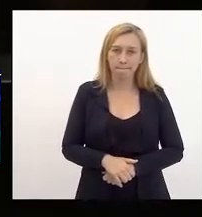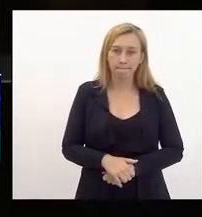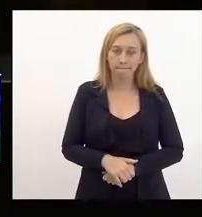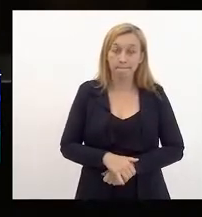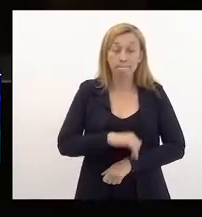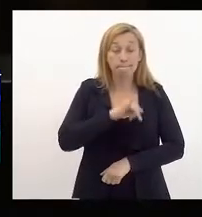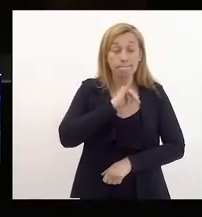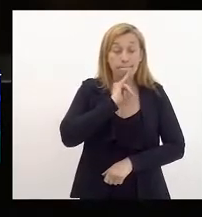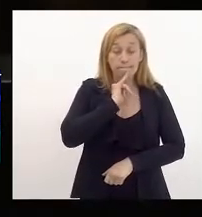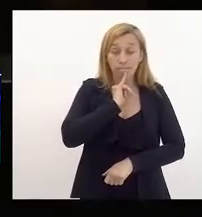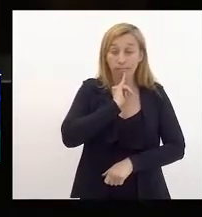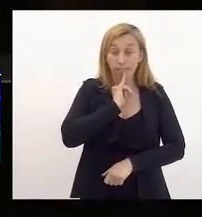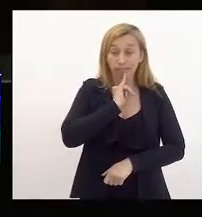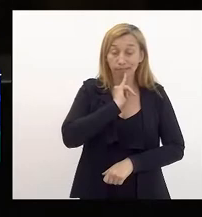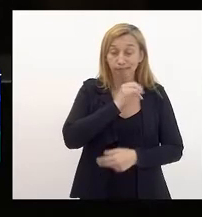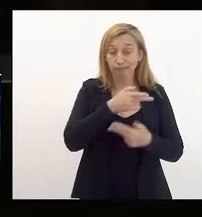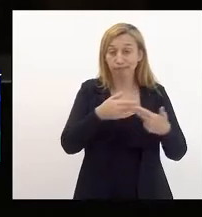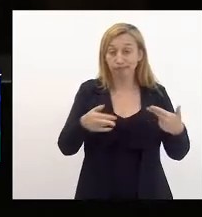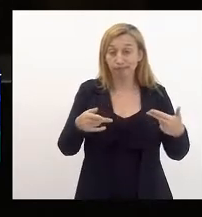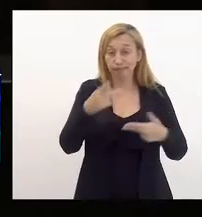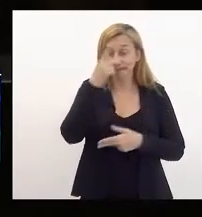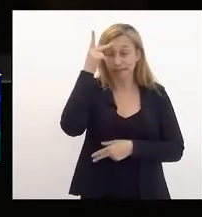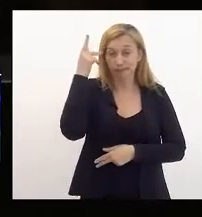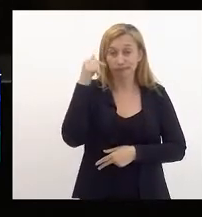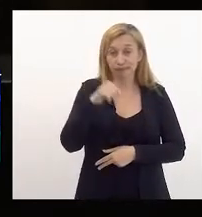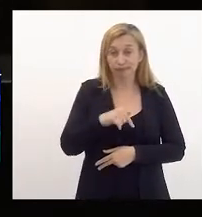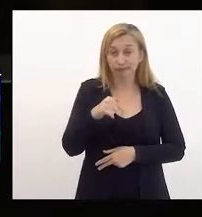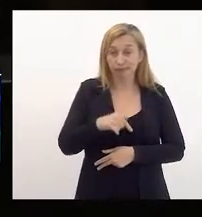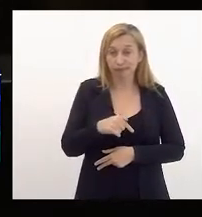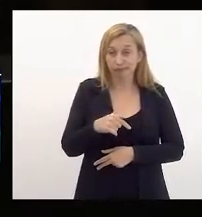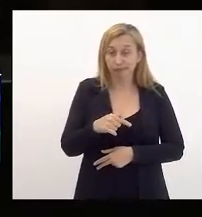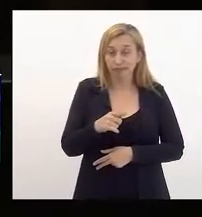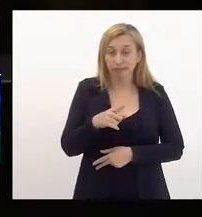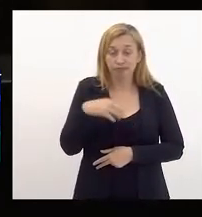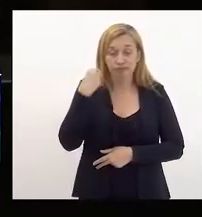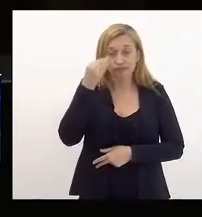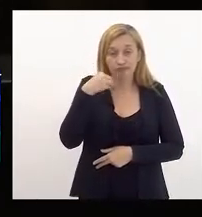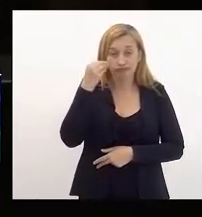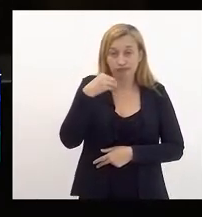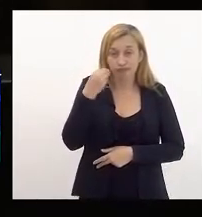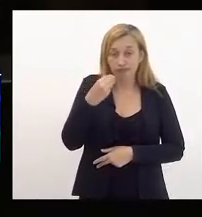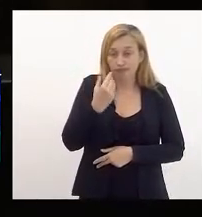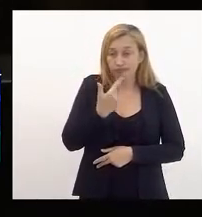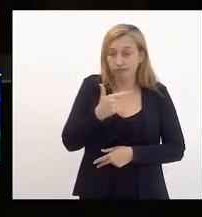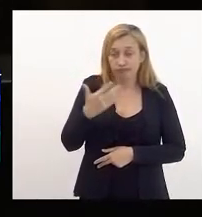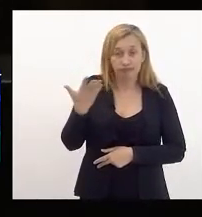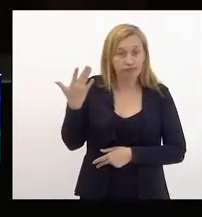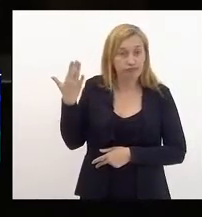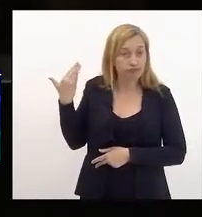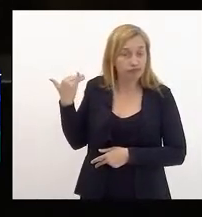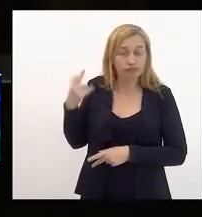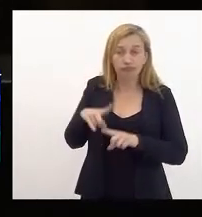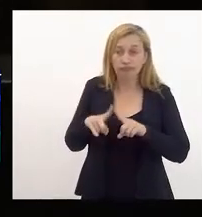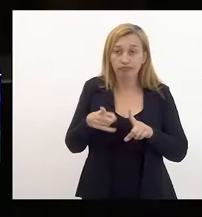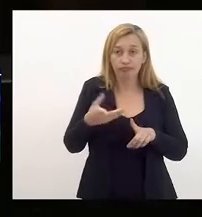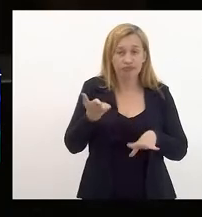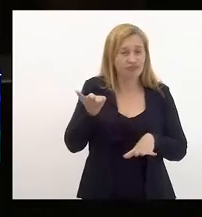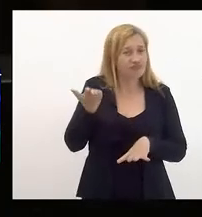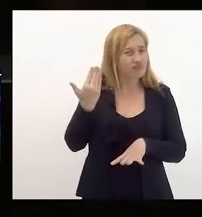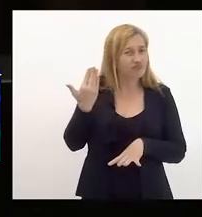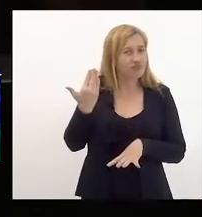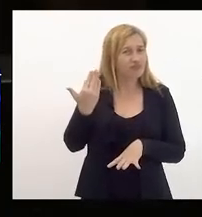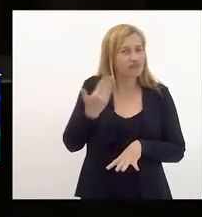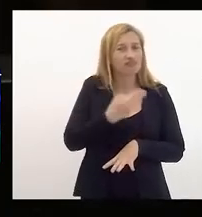infelizmente muita gente aqui, porque não viveu nessa época, mas na época que era